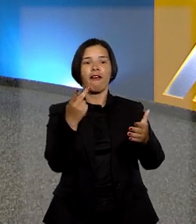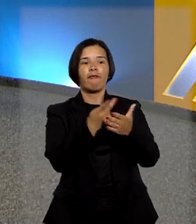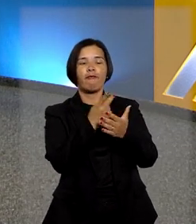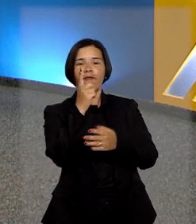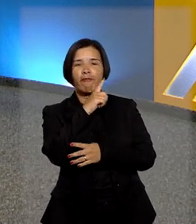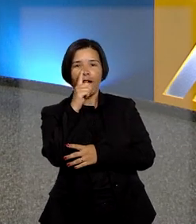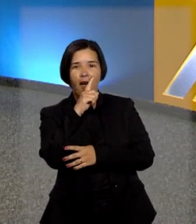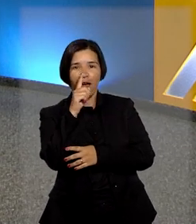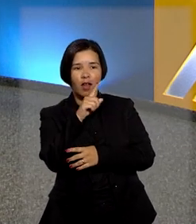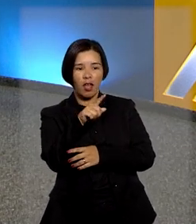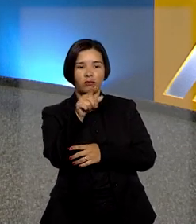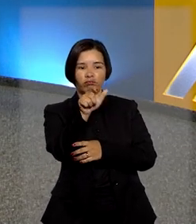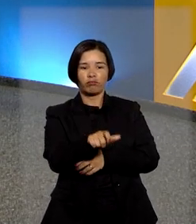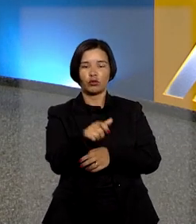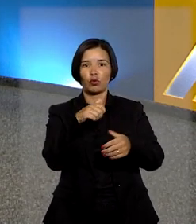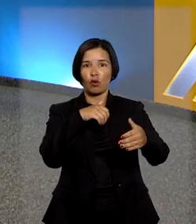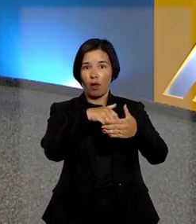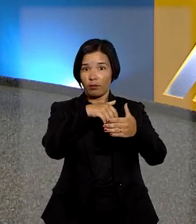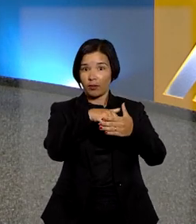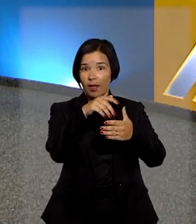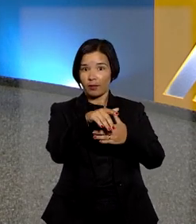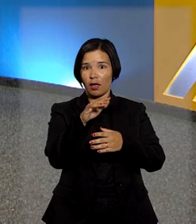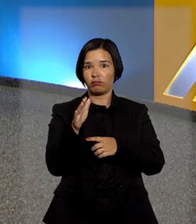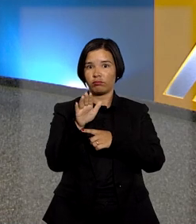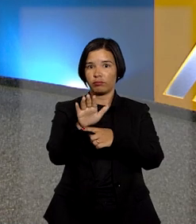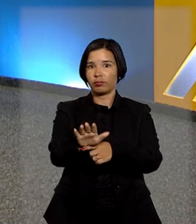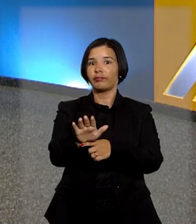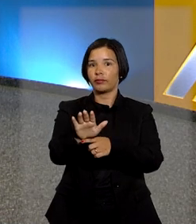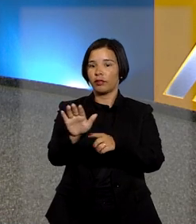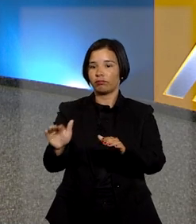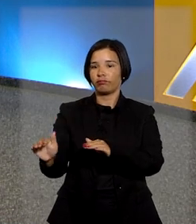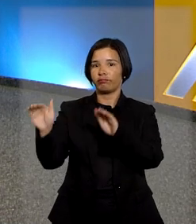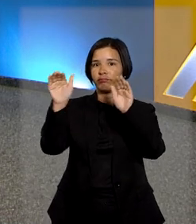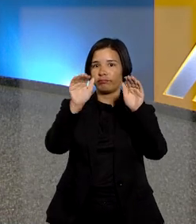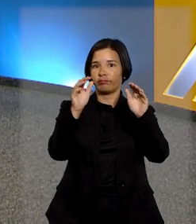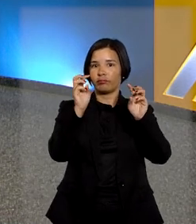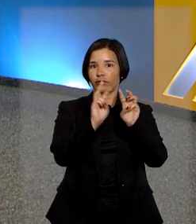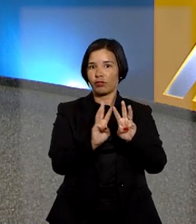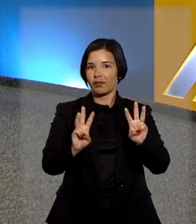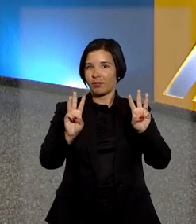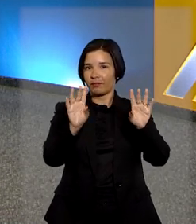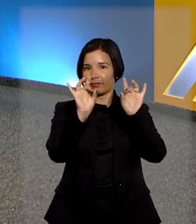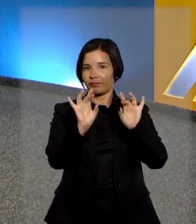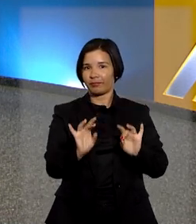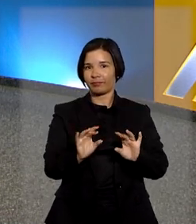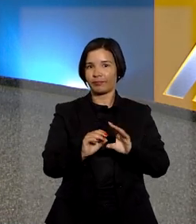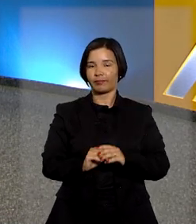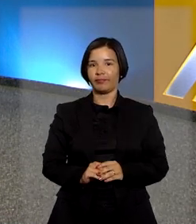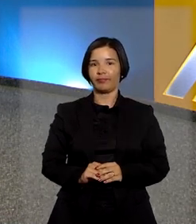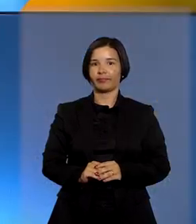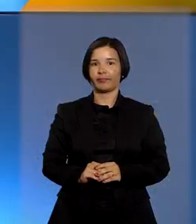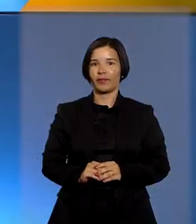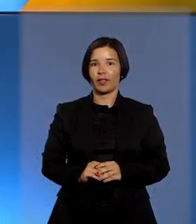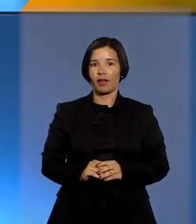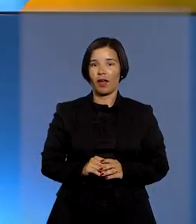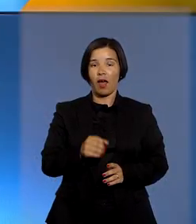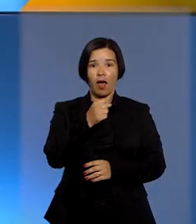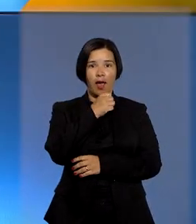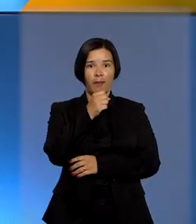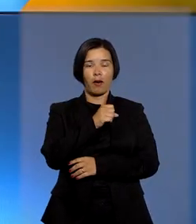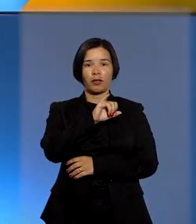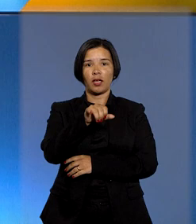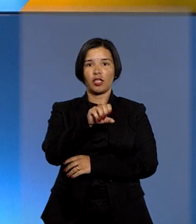corrompia atletas com o objetivo de beneficiar apostas em sites especializados. A